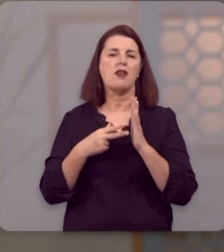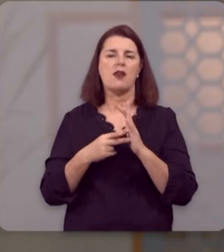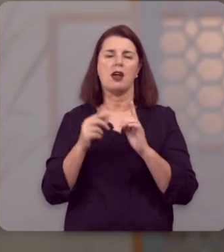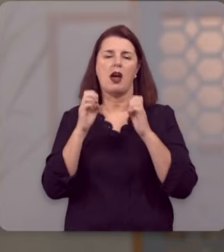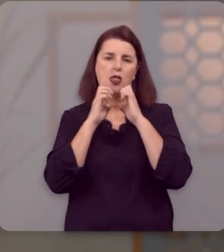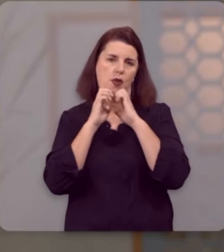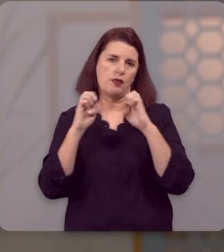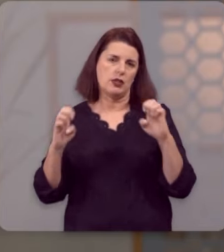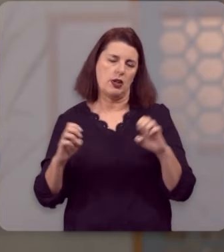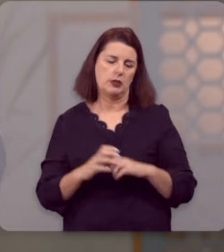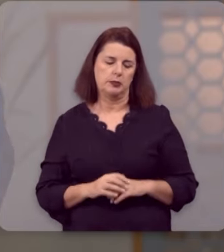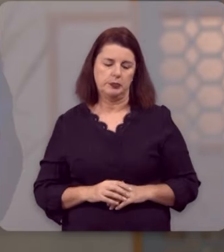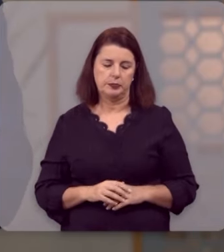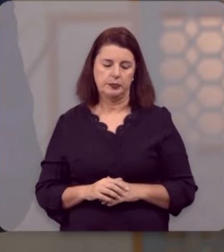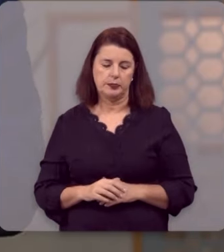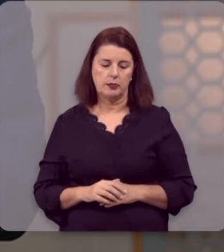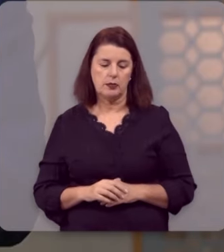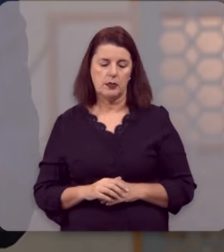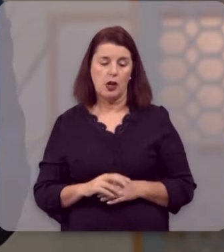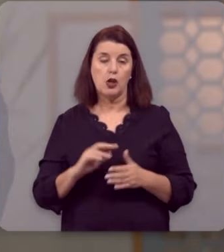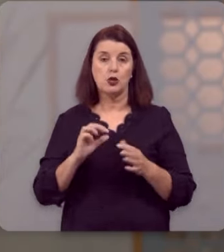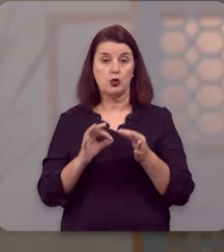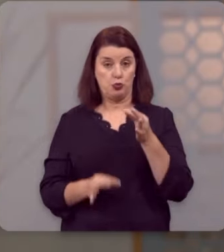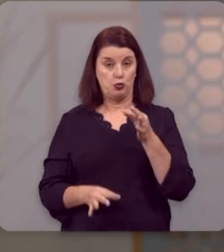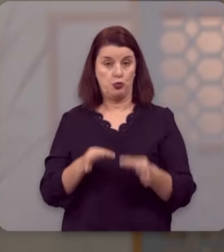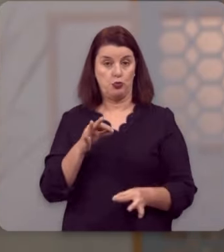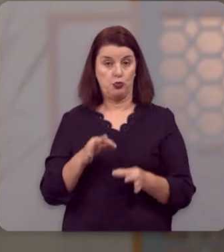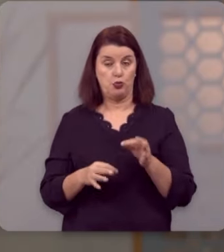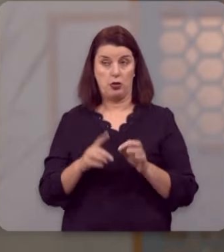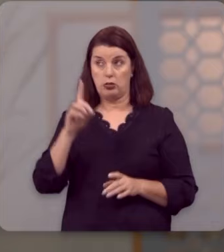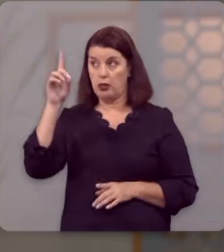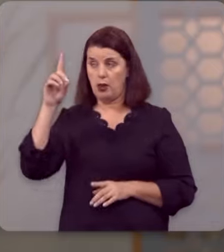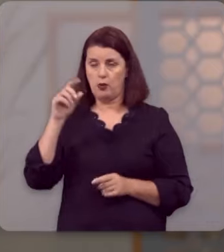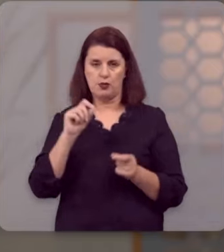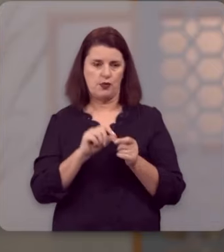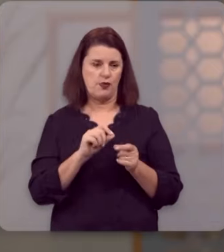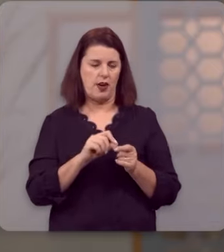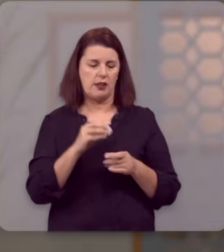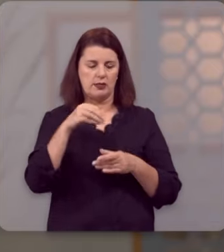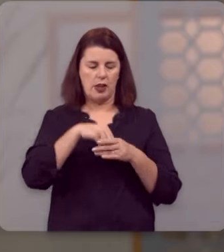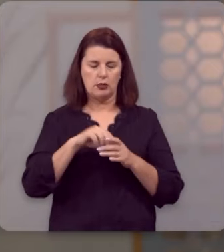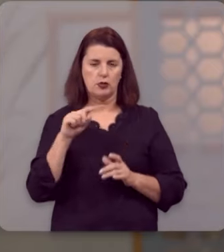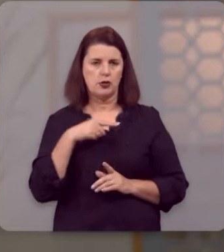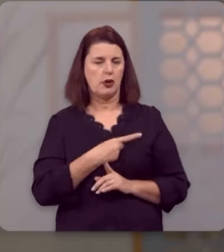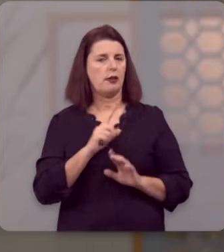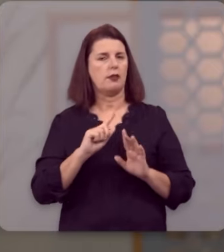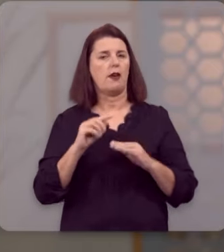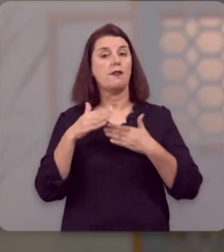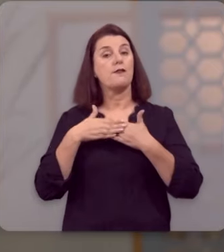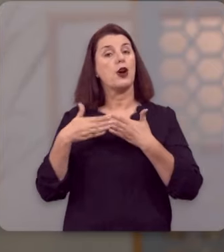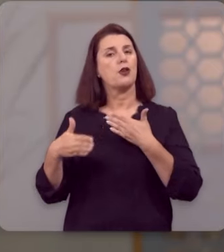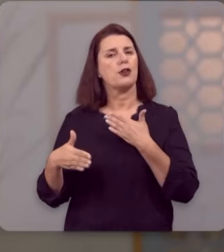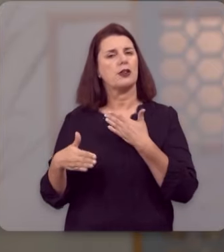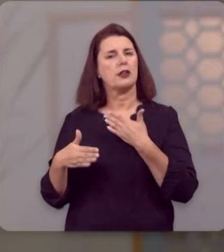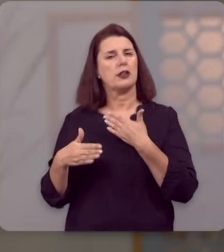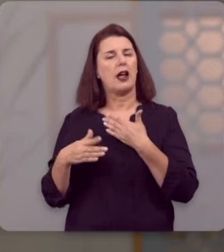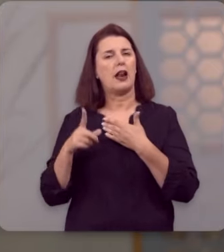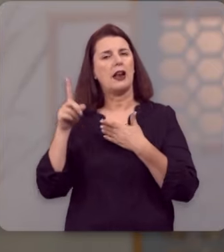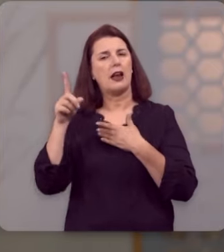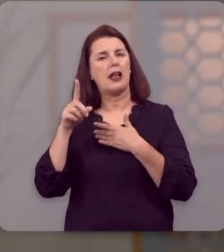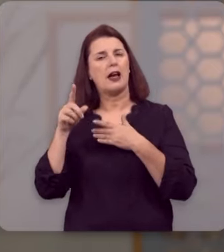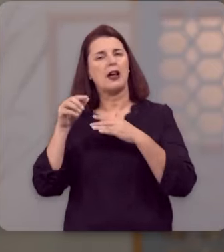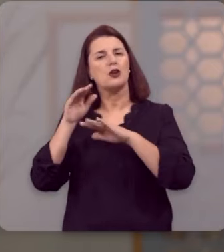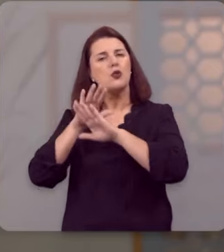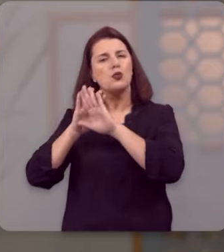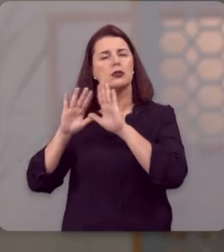Evangelho. A justificação é um ato de Deus, não dentro de nós, mas fora de nós, lá